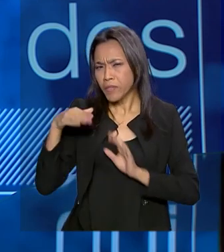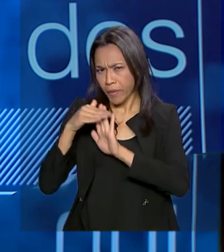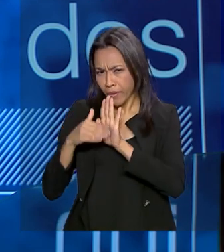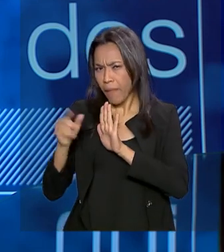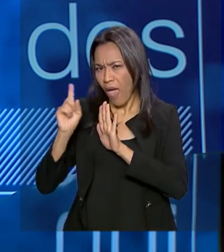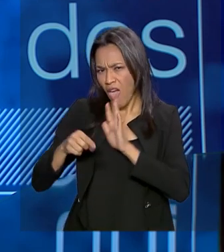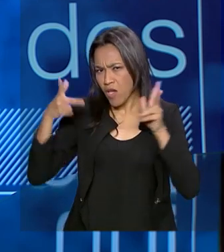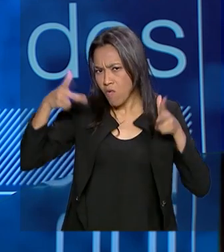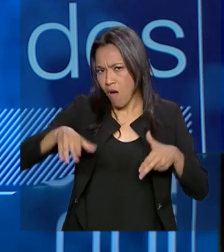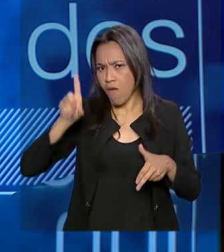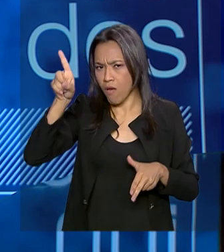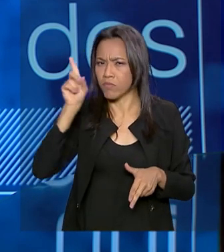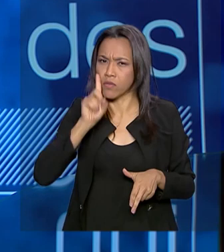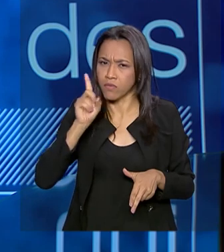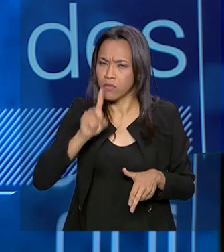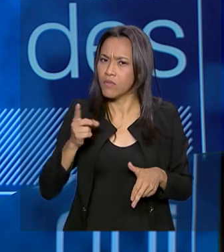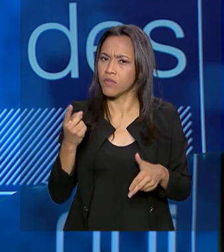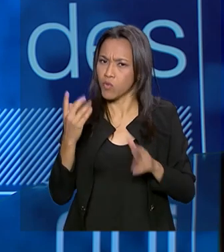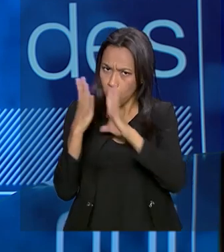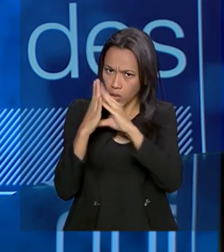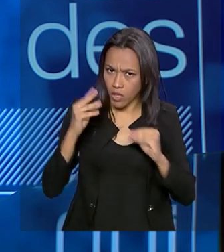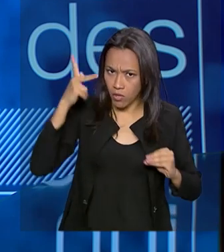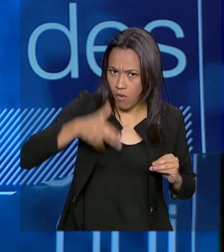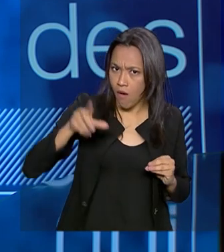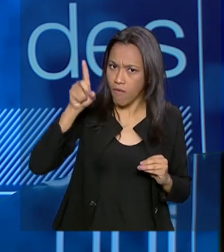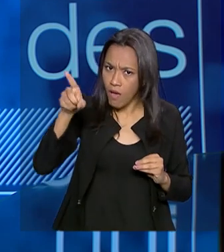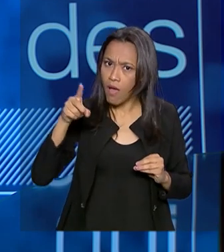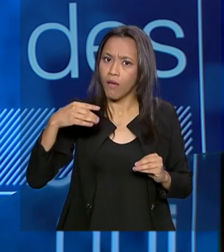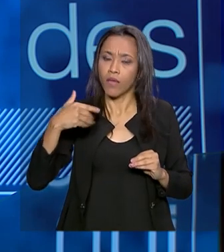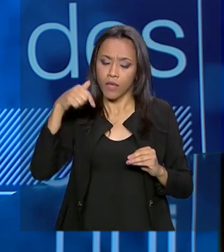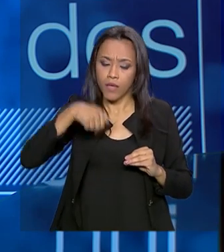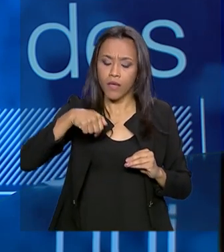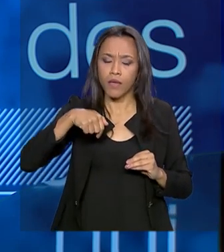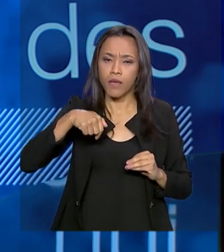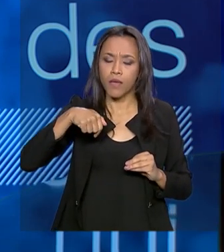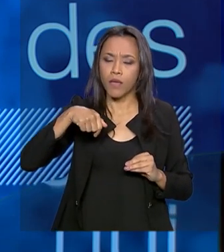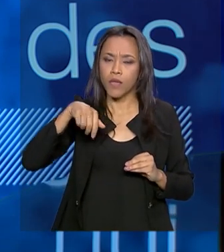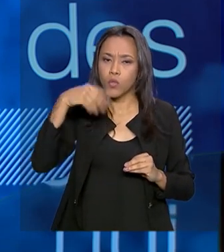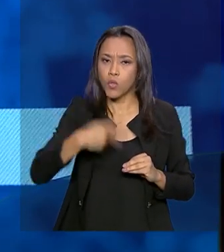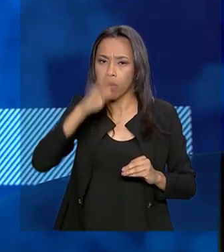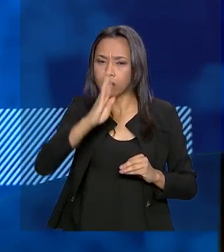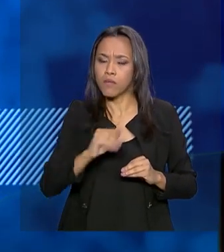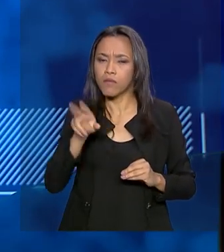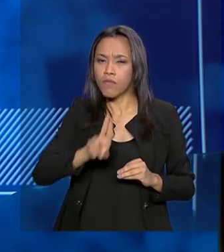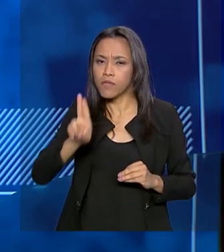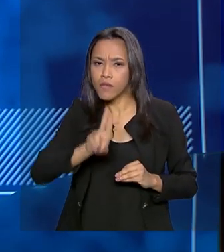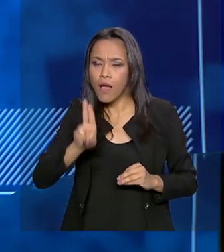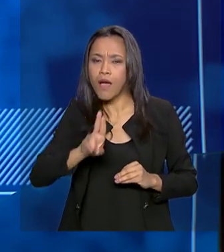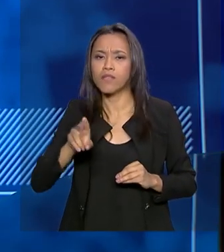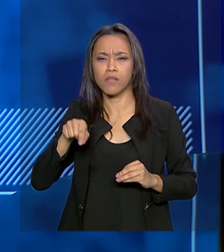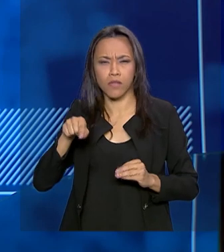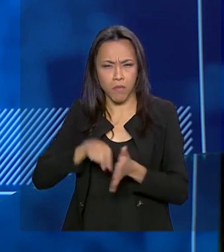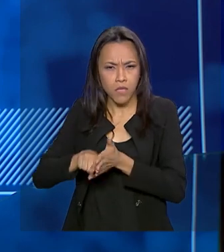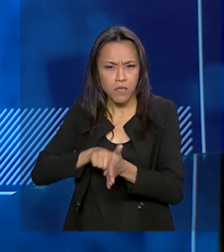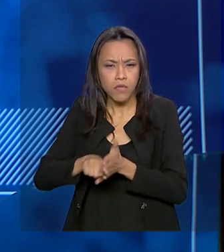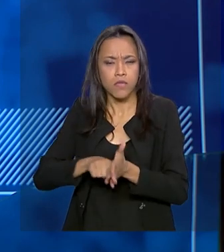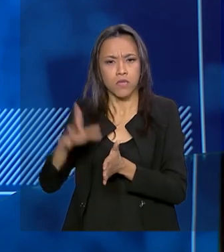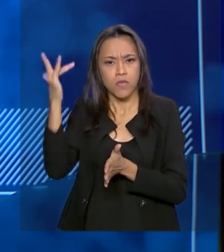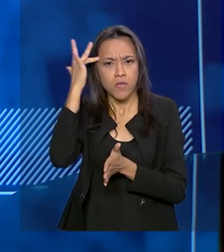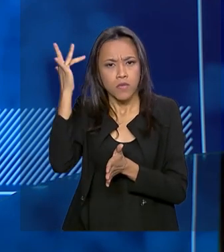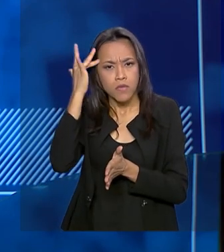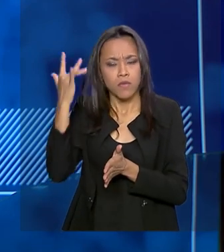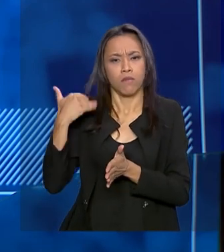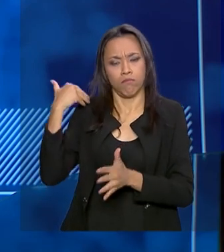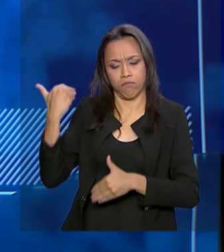promover isso no Brasil ou intensificar isso, quer dizer, aproximar ainda mais as universidades, que são o censo de pesquisa, de excelência, desenvolvimento